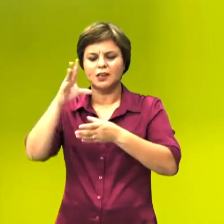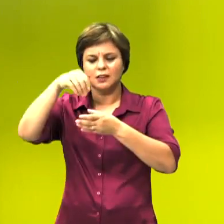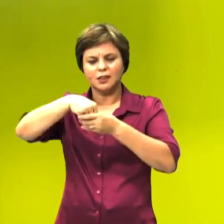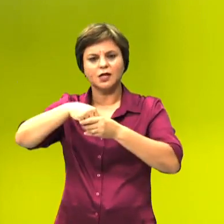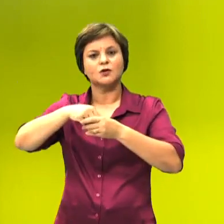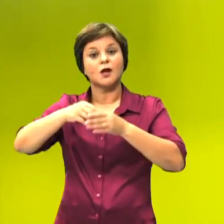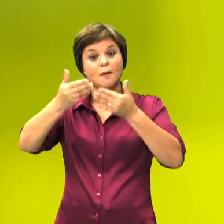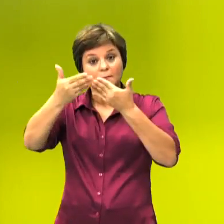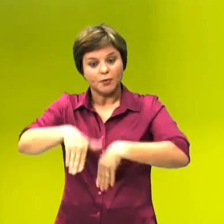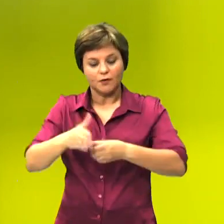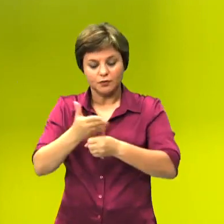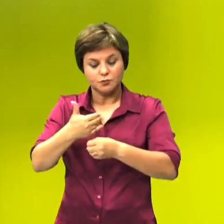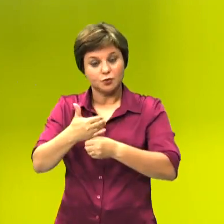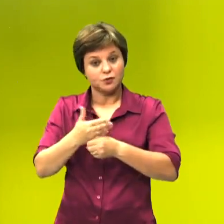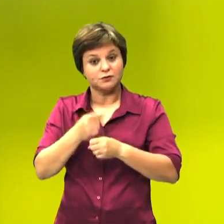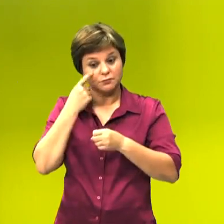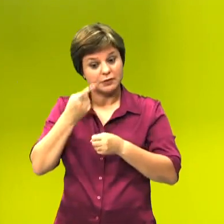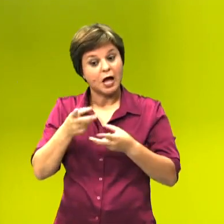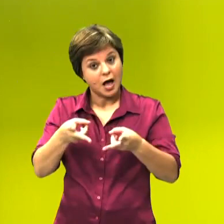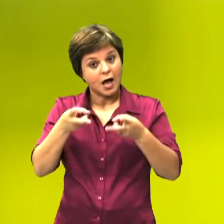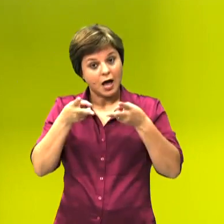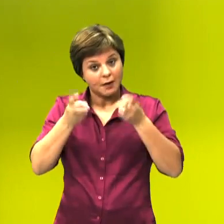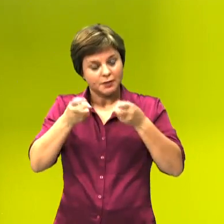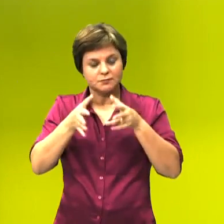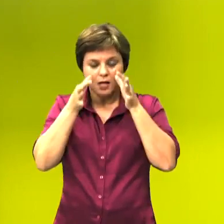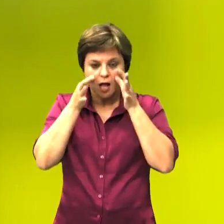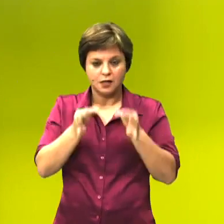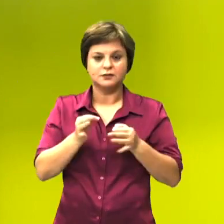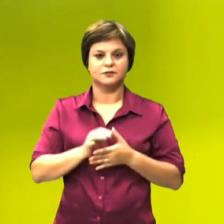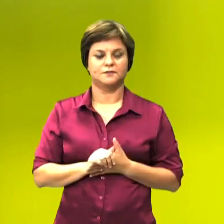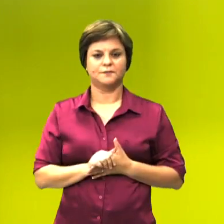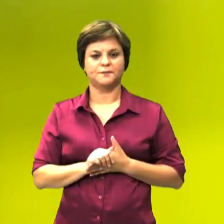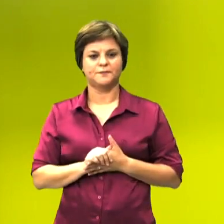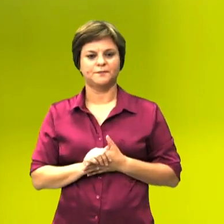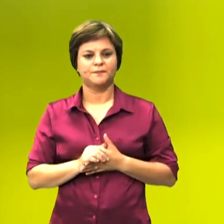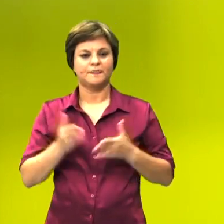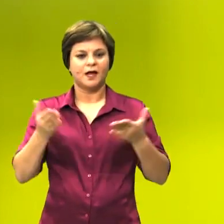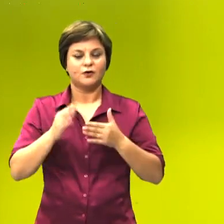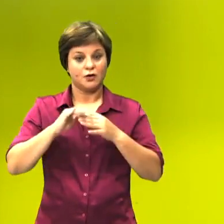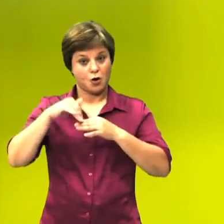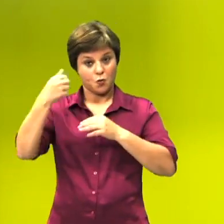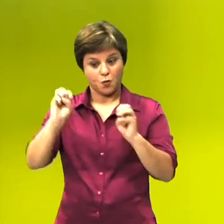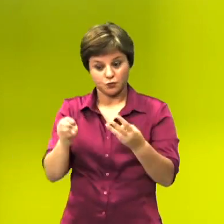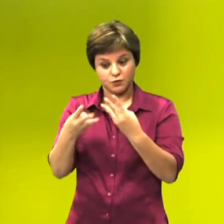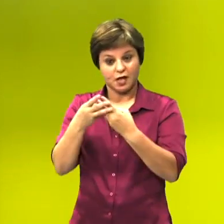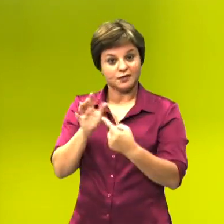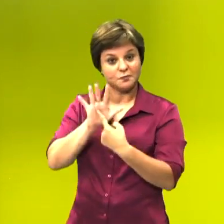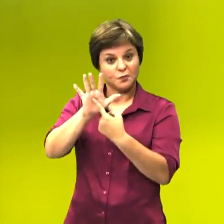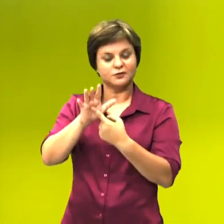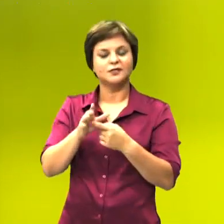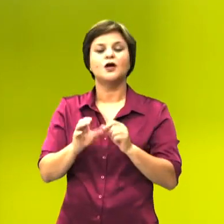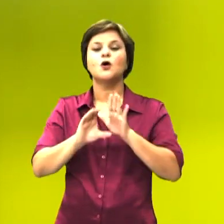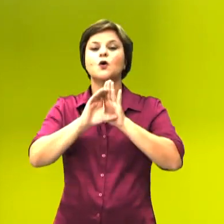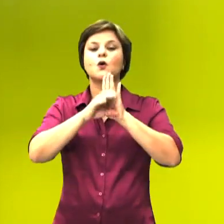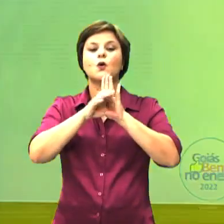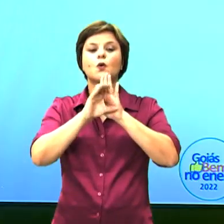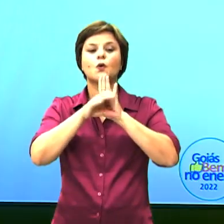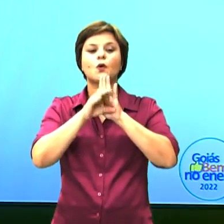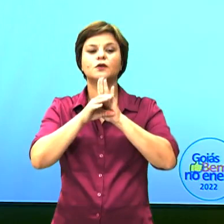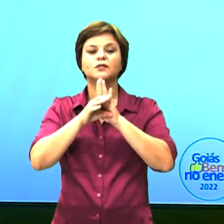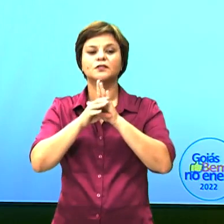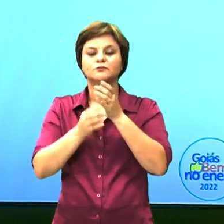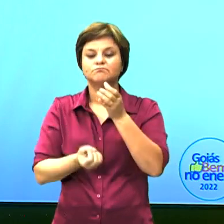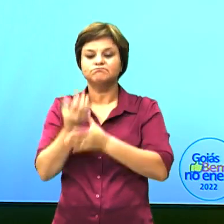biologia e você tem que ficar atento para isso. Passando aqui para o nosso próximo slide, nós temos o conceito de